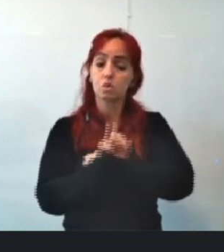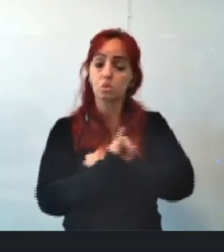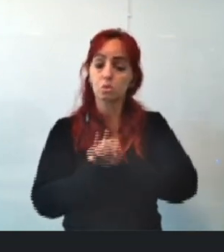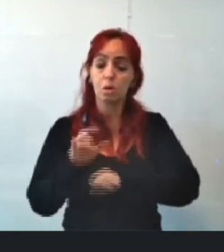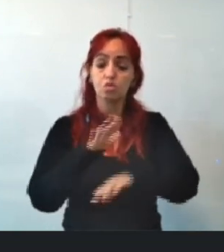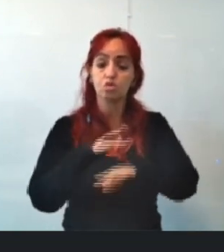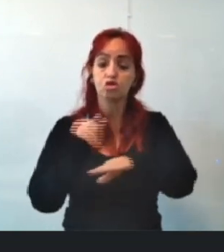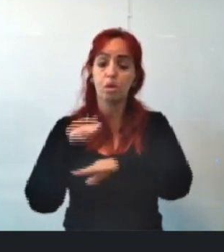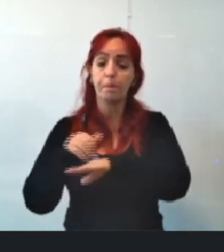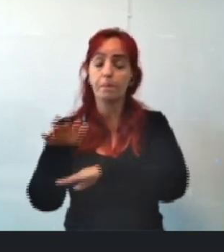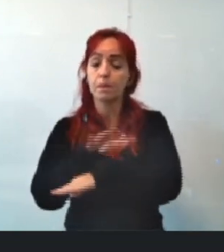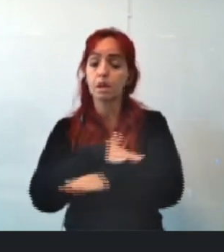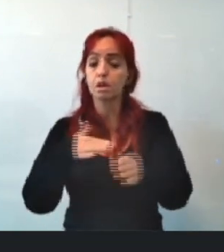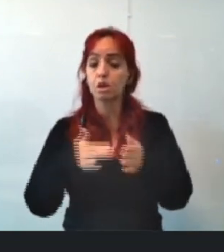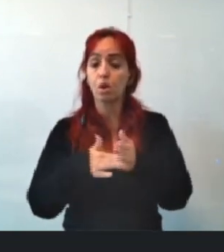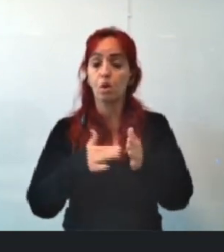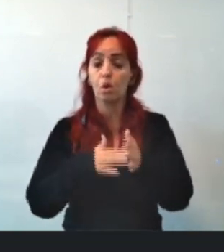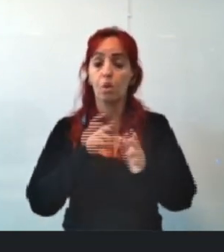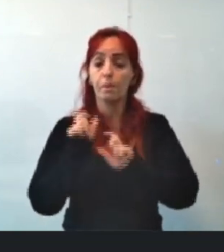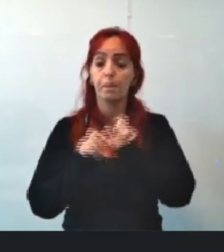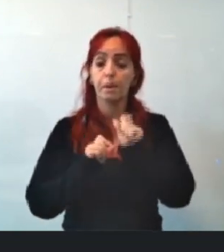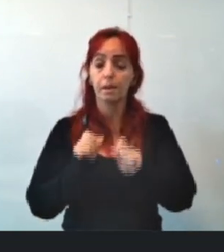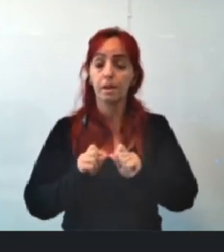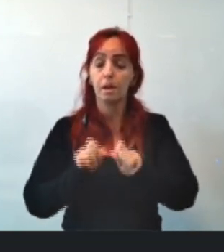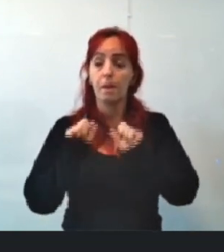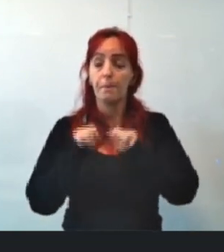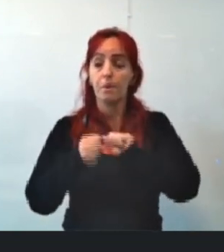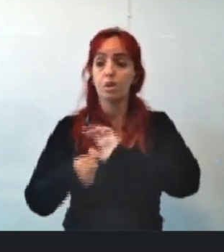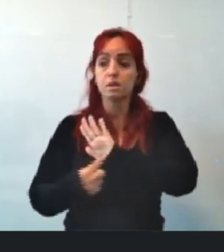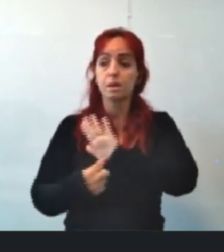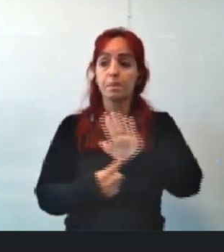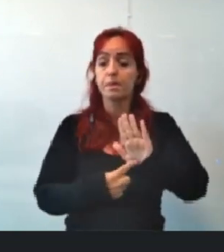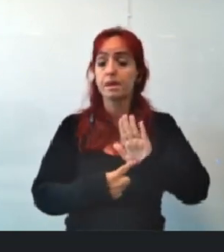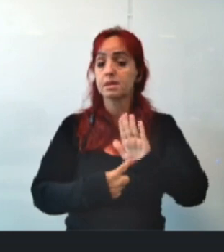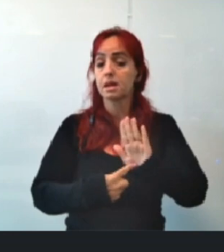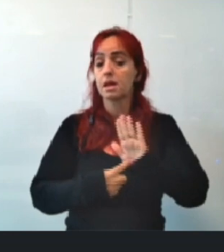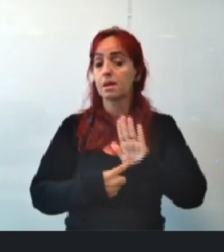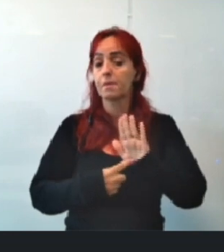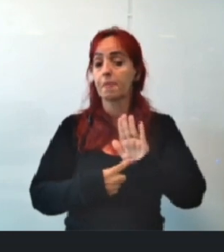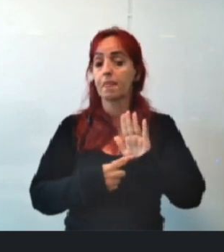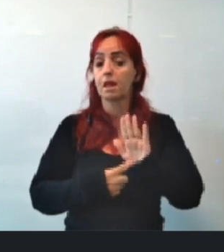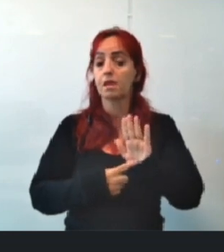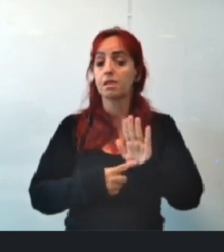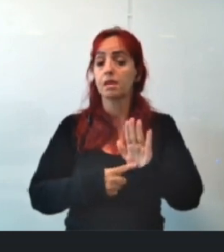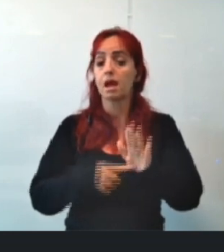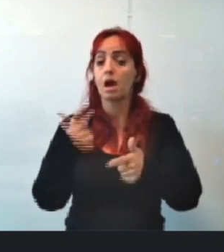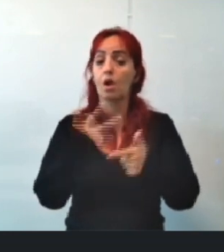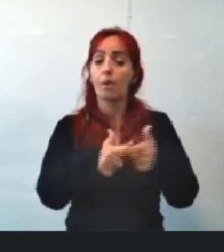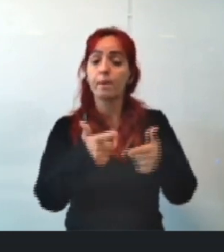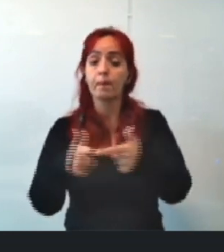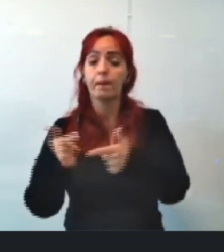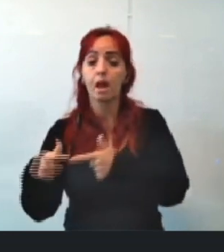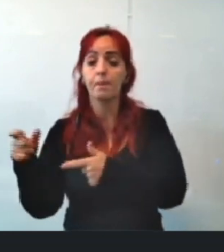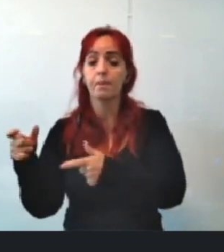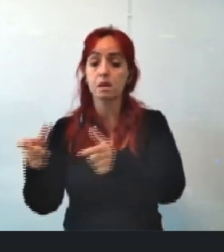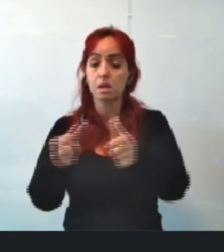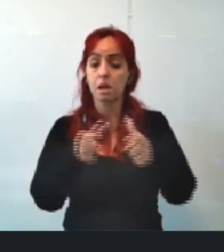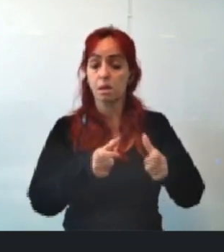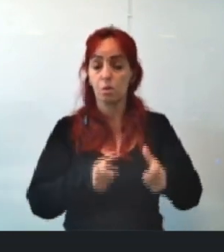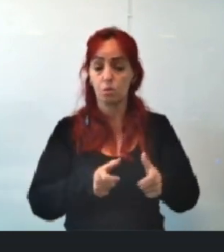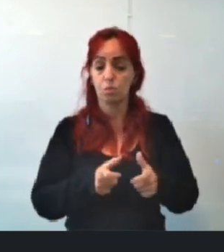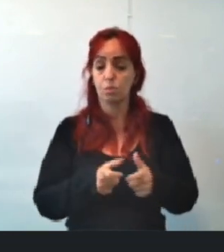chamam todos, tá? Para que eles possam apresentar a atual situação que cada instituição vive.